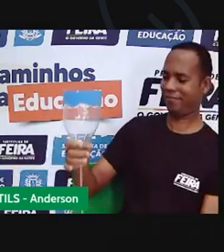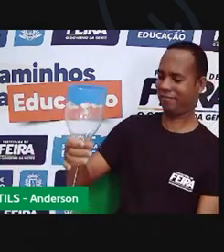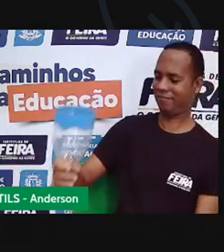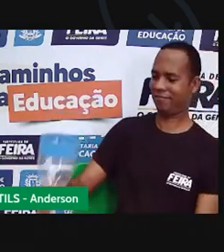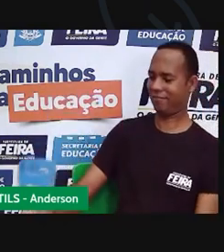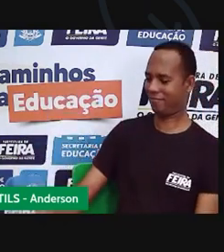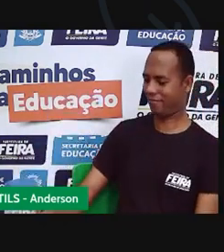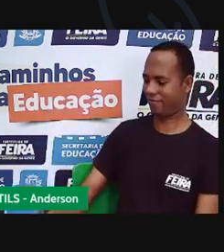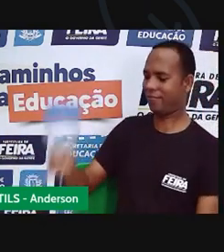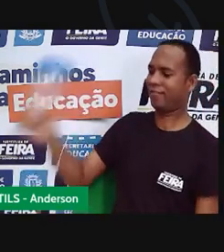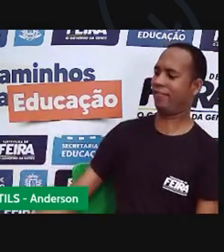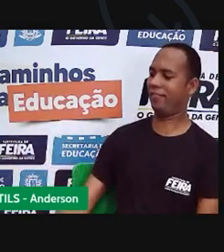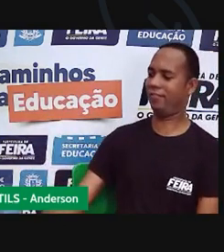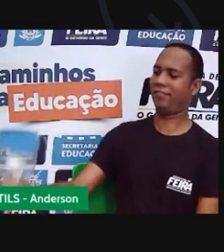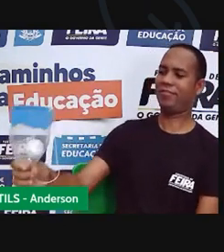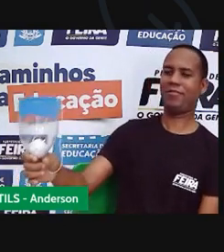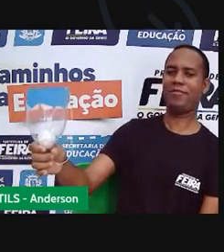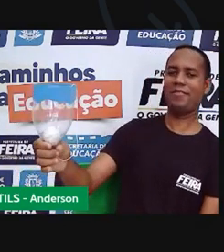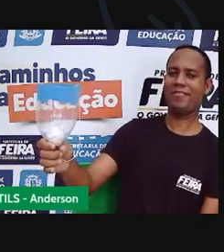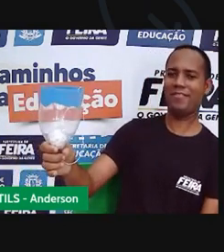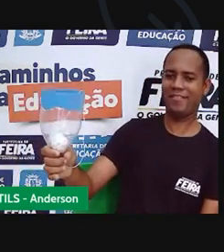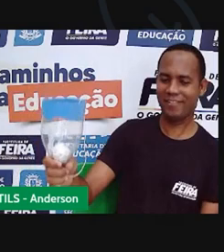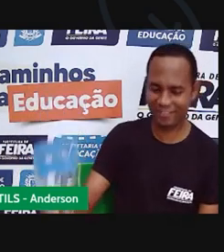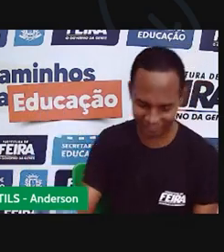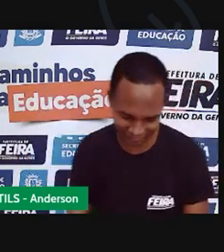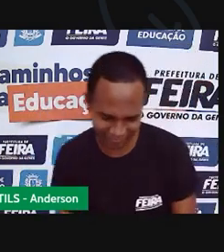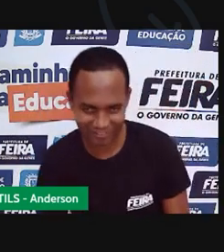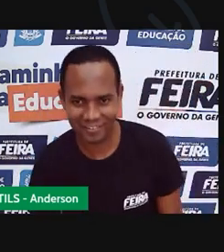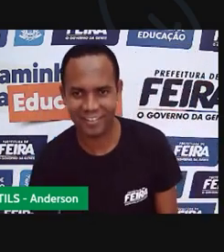Vai, quem tá pra cá agora? Aê!